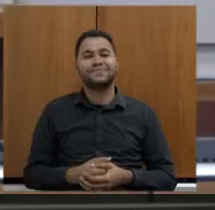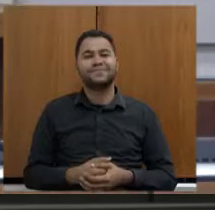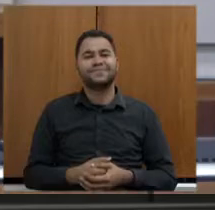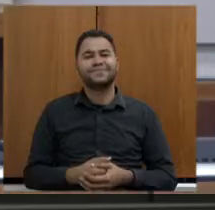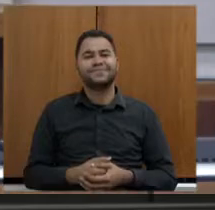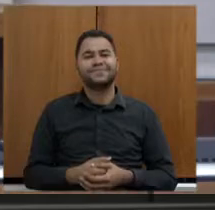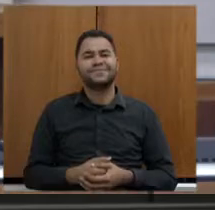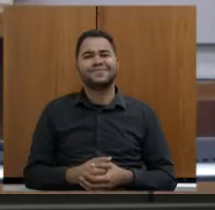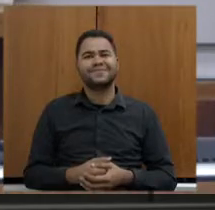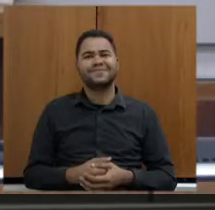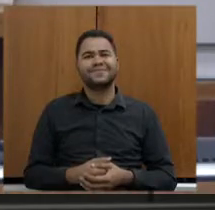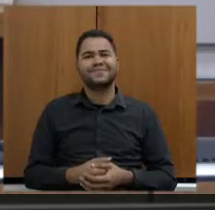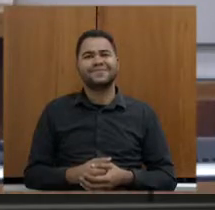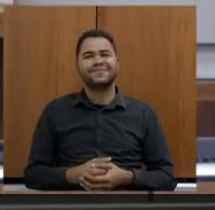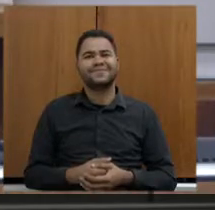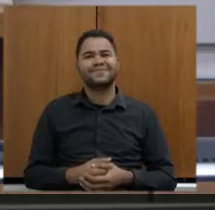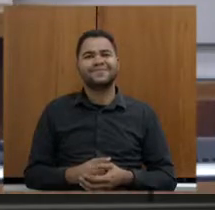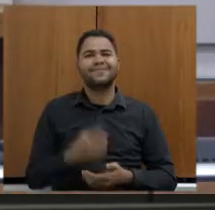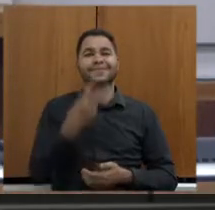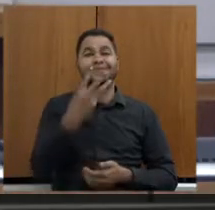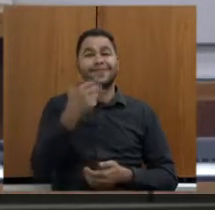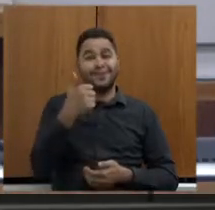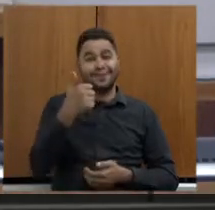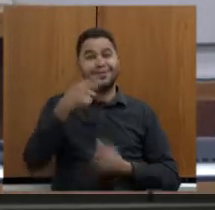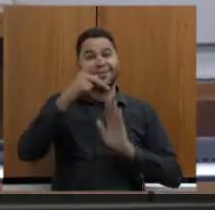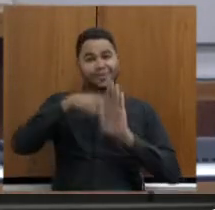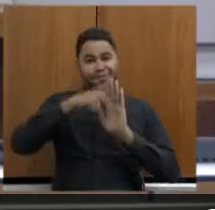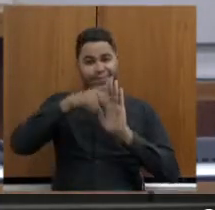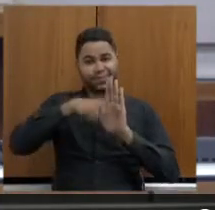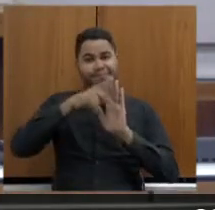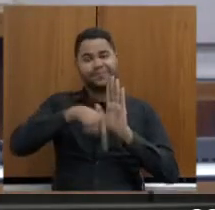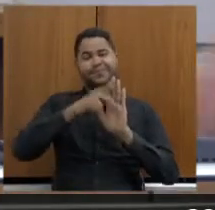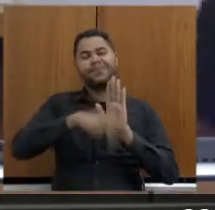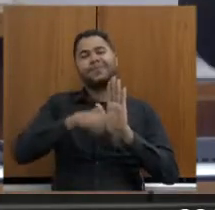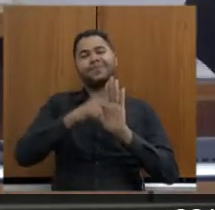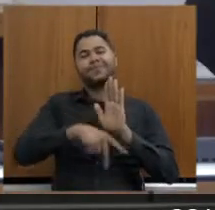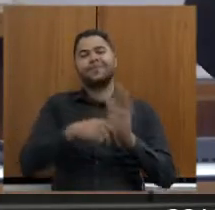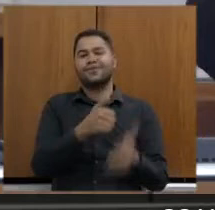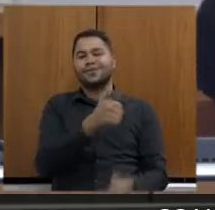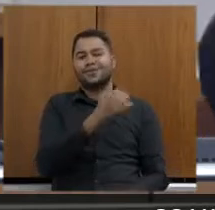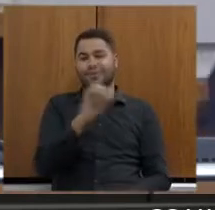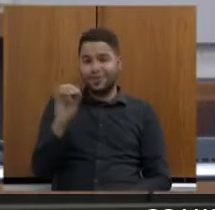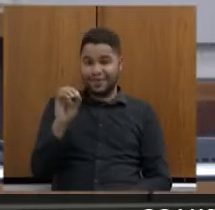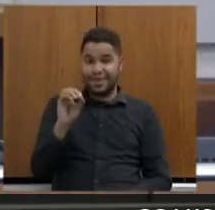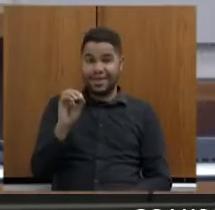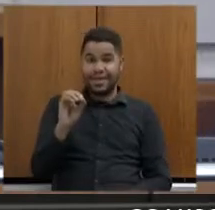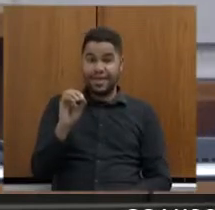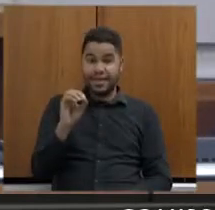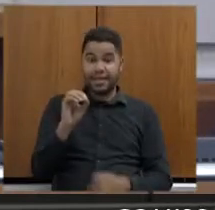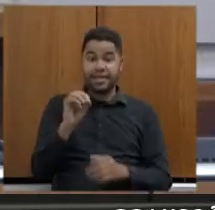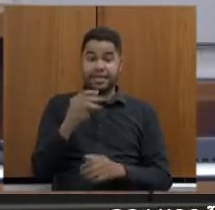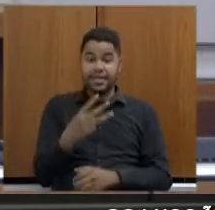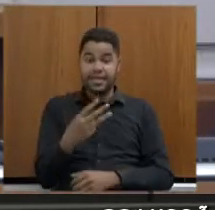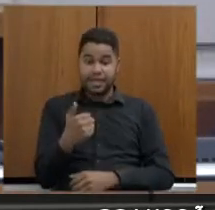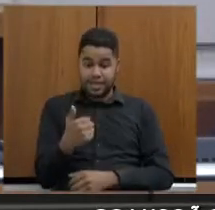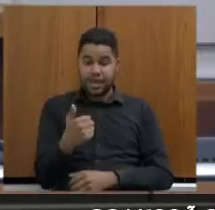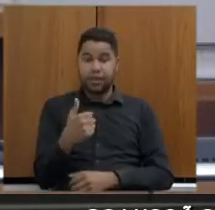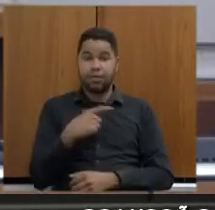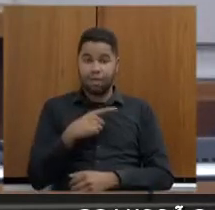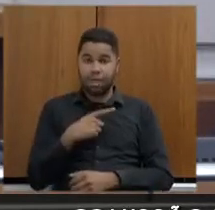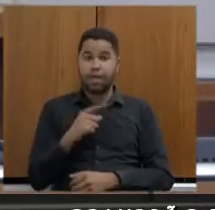27, 28, 29, 30, 31 projetos dos 100, 31 estão nominados